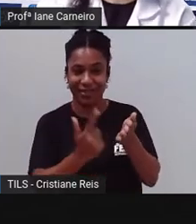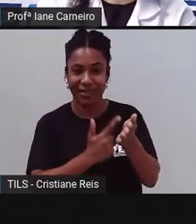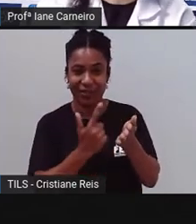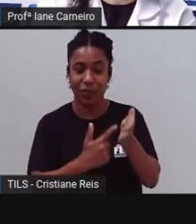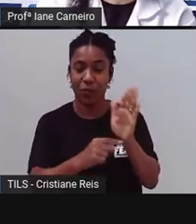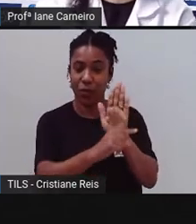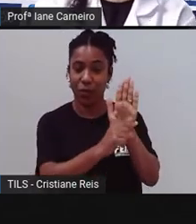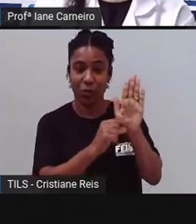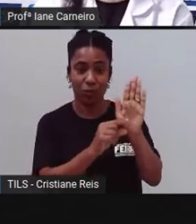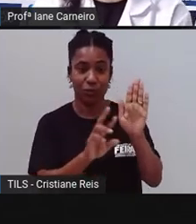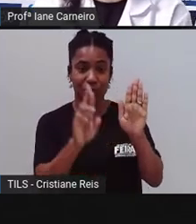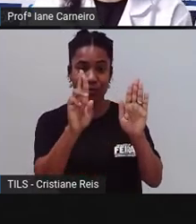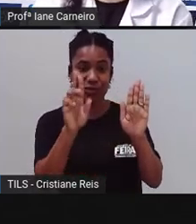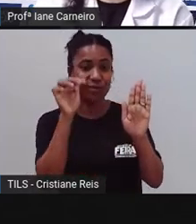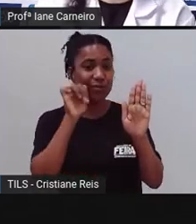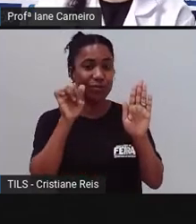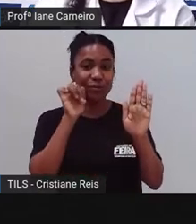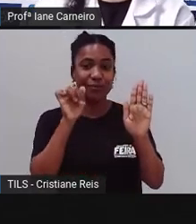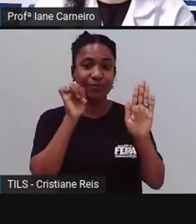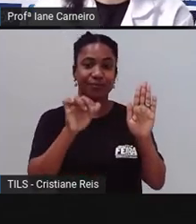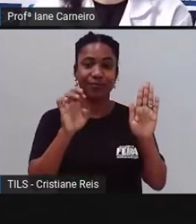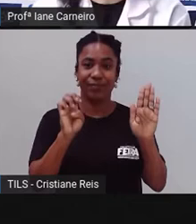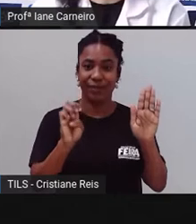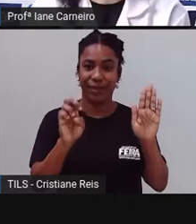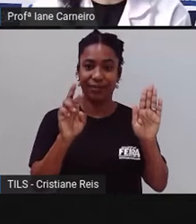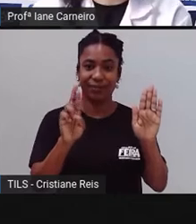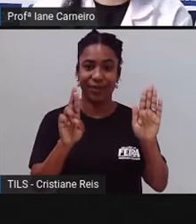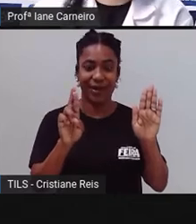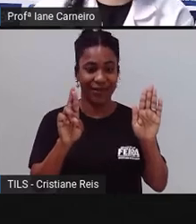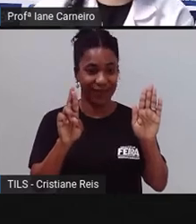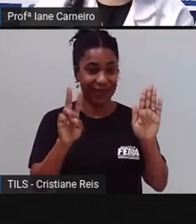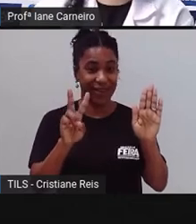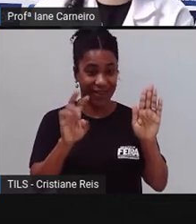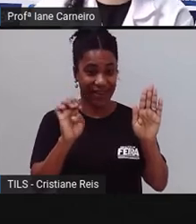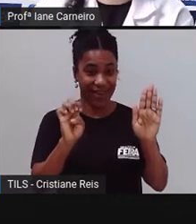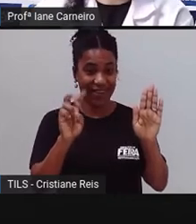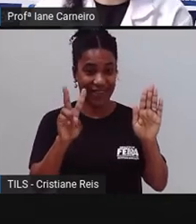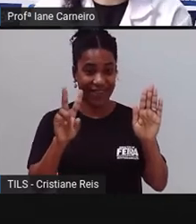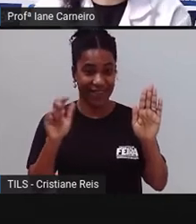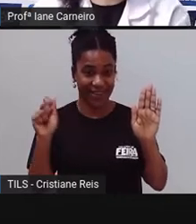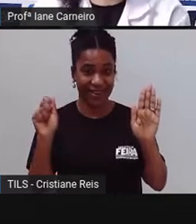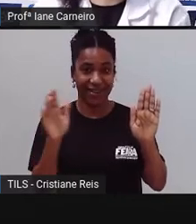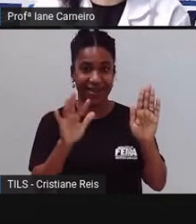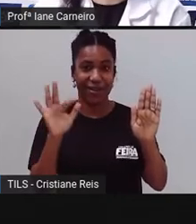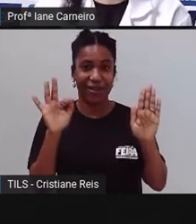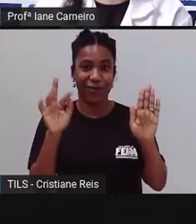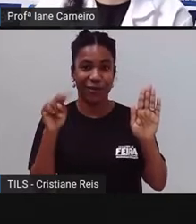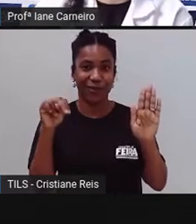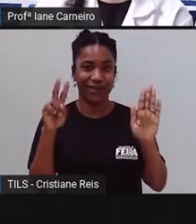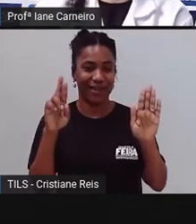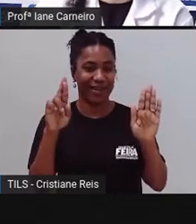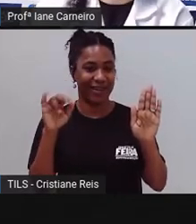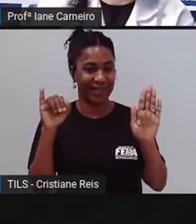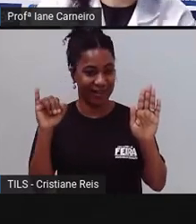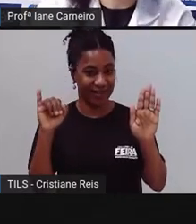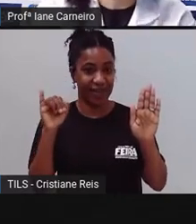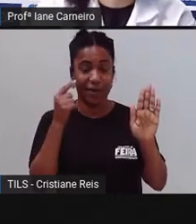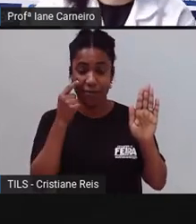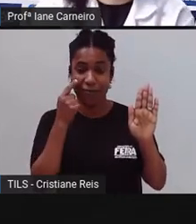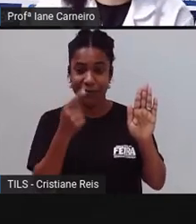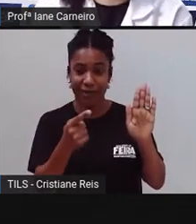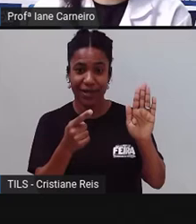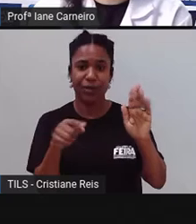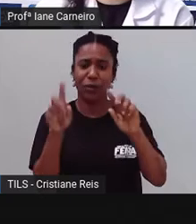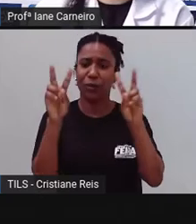Furnari, né? Que o nome do livro é Adivinhe Se Puder. Então vão ter algumas adivinhas que vocês já conhecem,